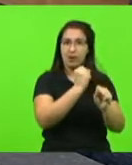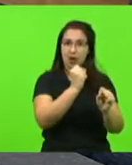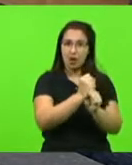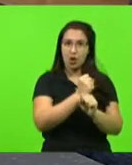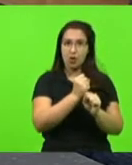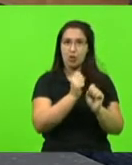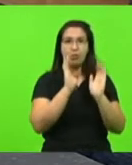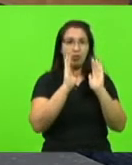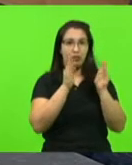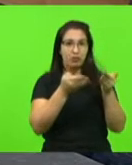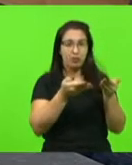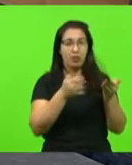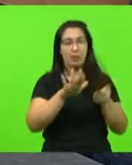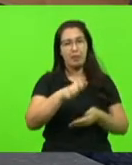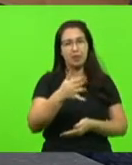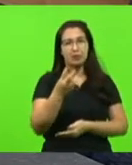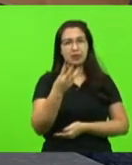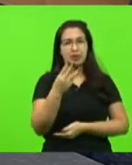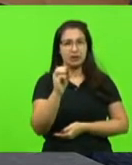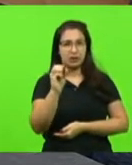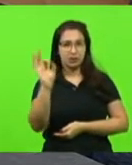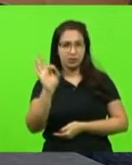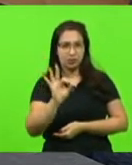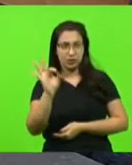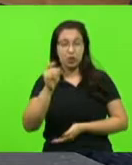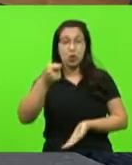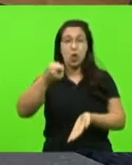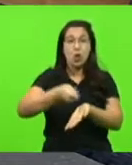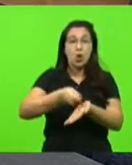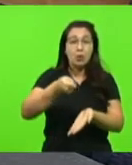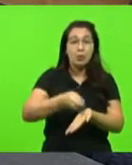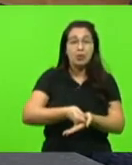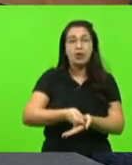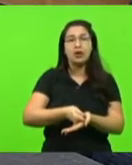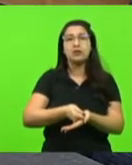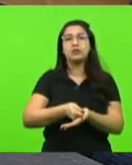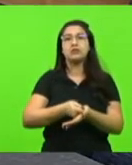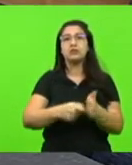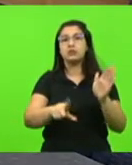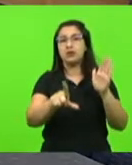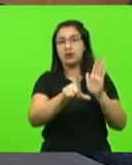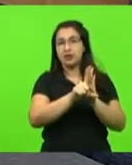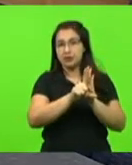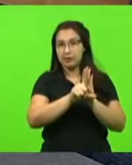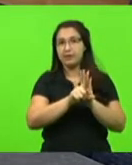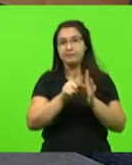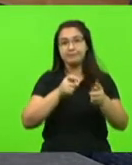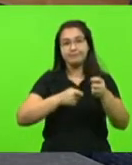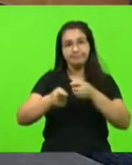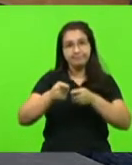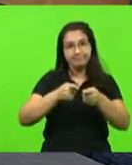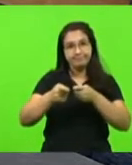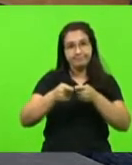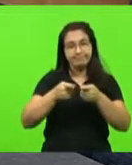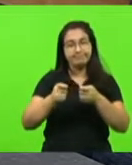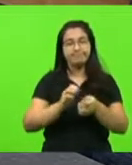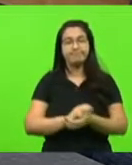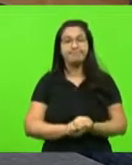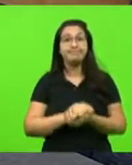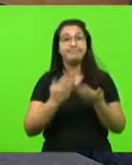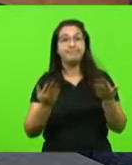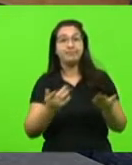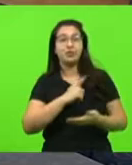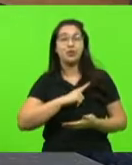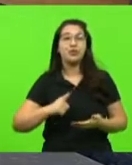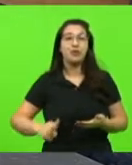30%, com obrigatoriedade e previsão na lei orçamentária. Bom, o governador vetou esse